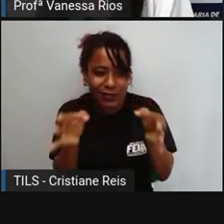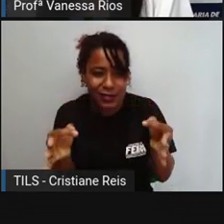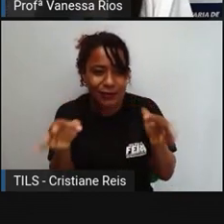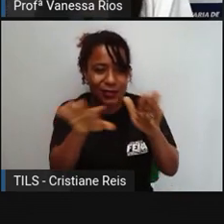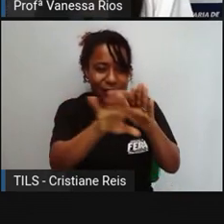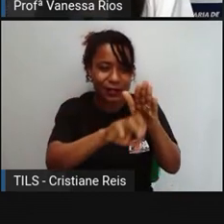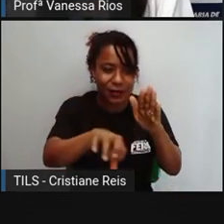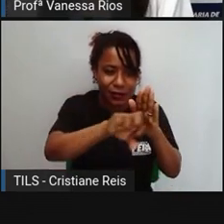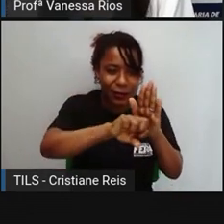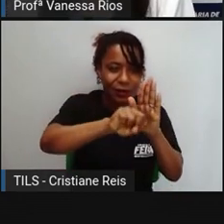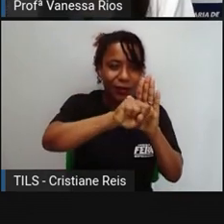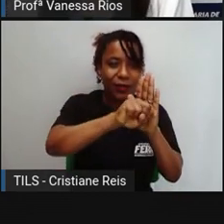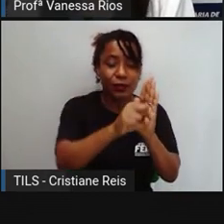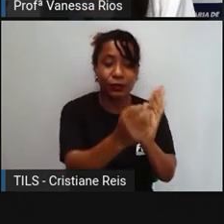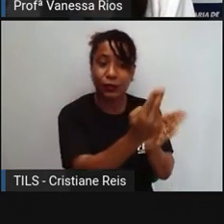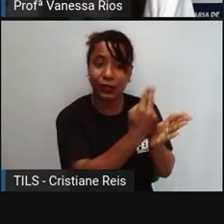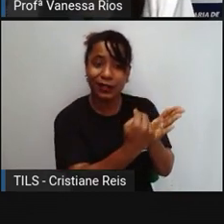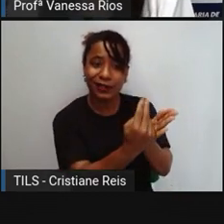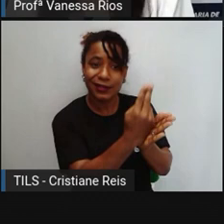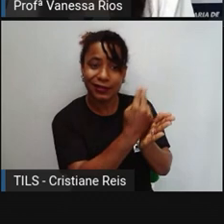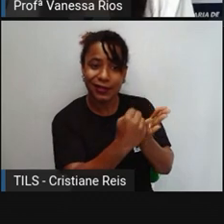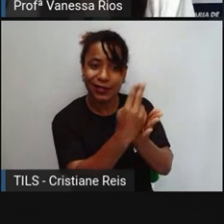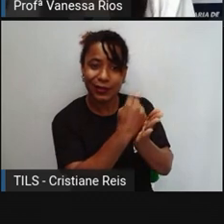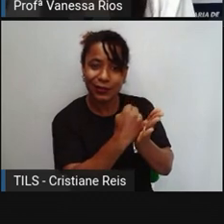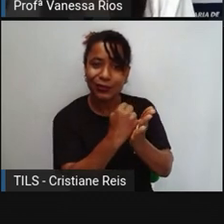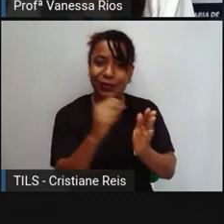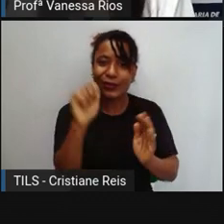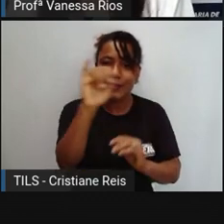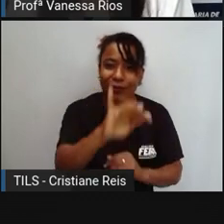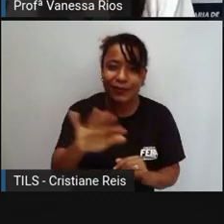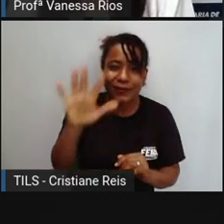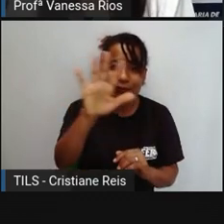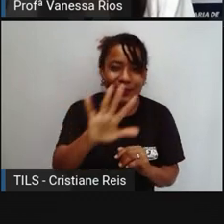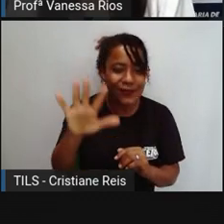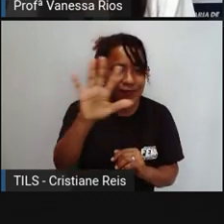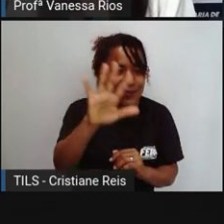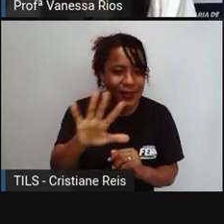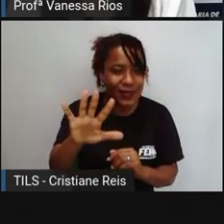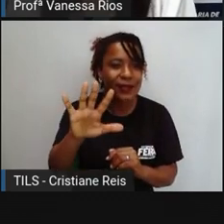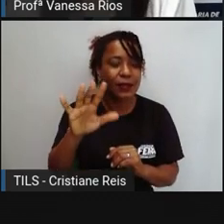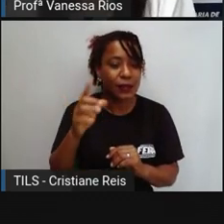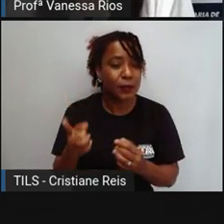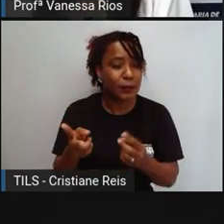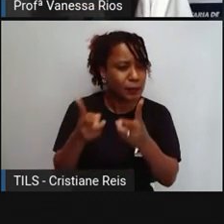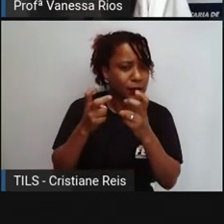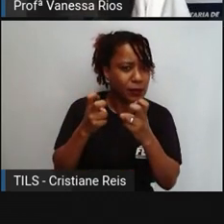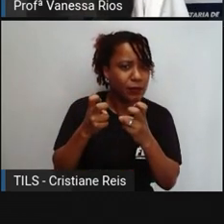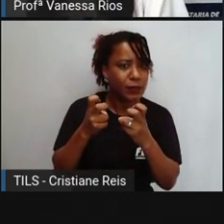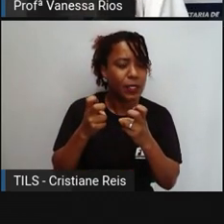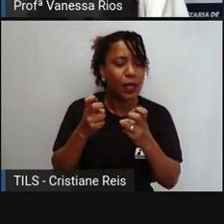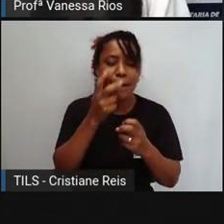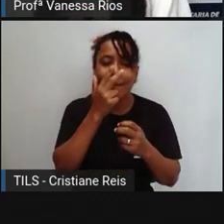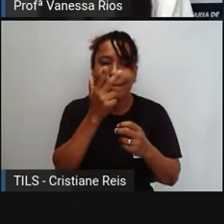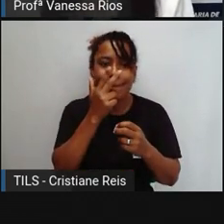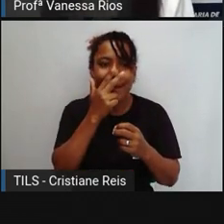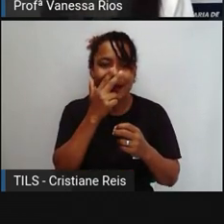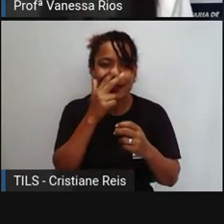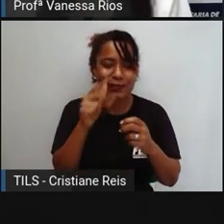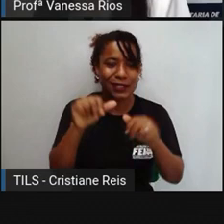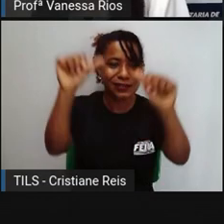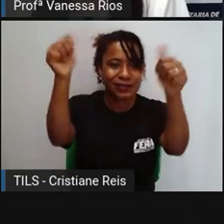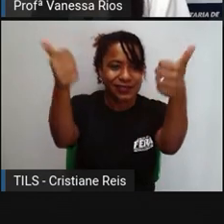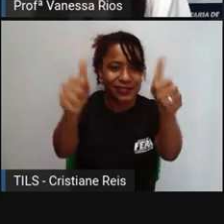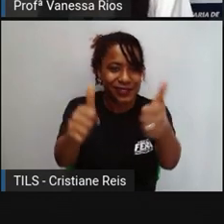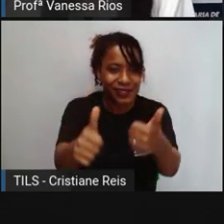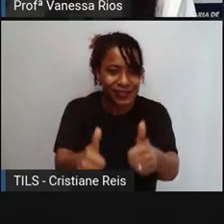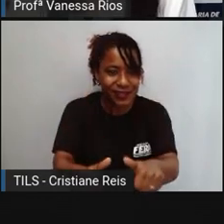imagens mais simples, e tinham aí imagens que eram associadas a escritas sagradas. Então, eles